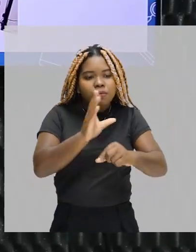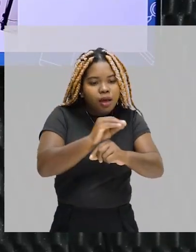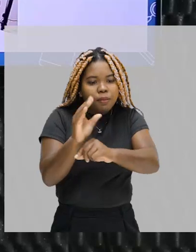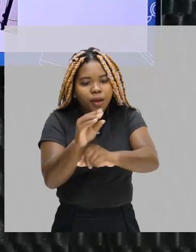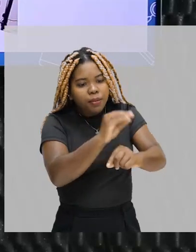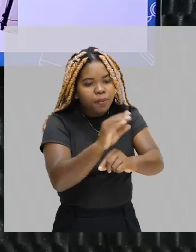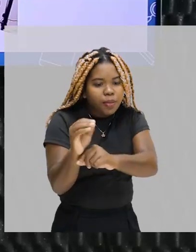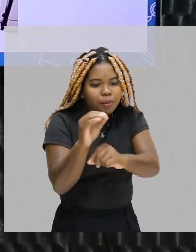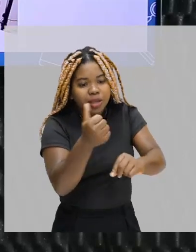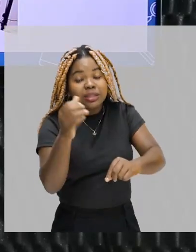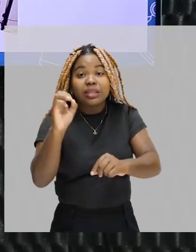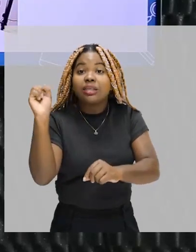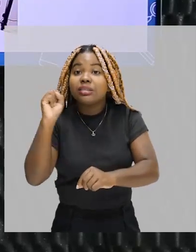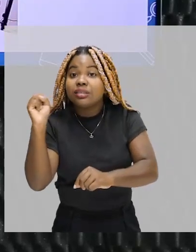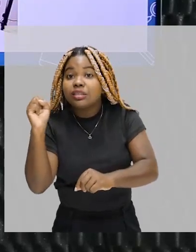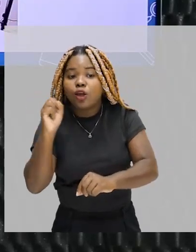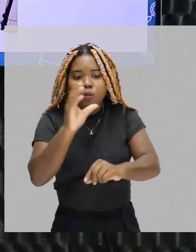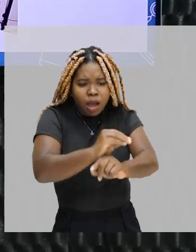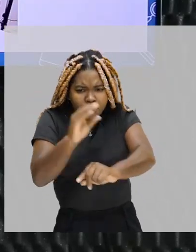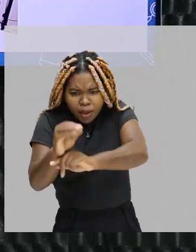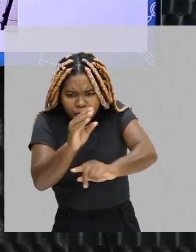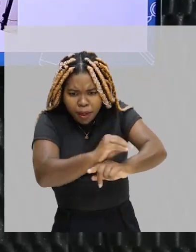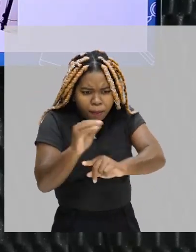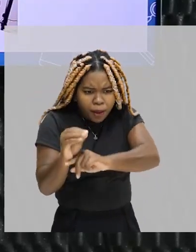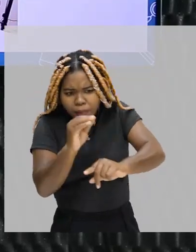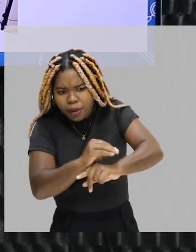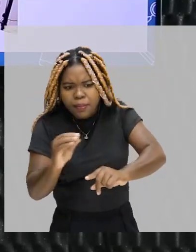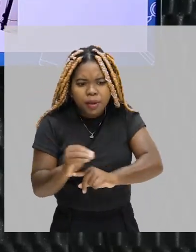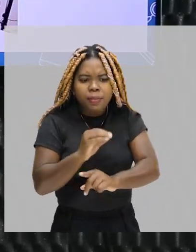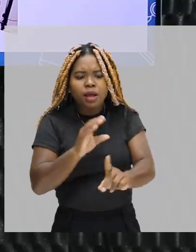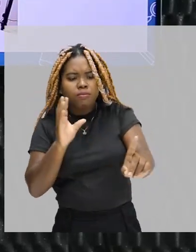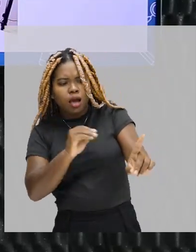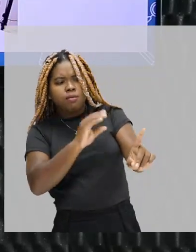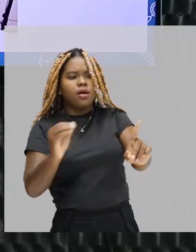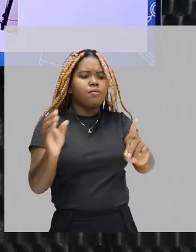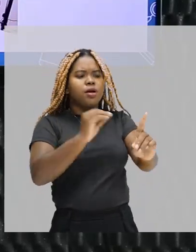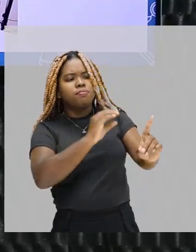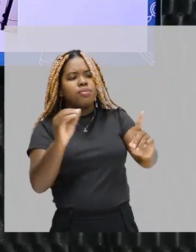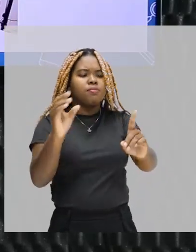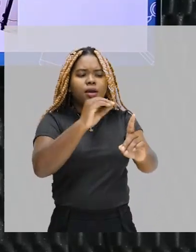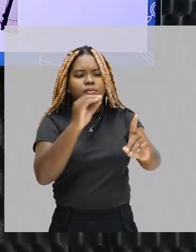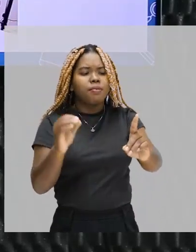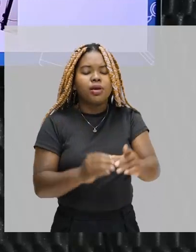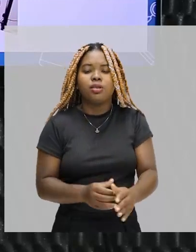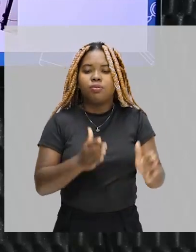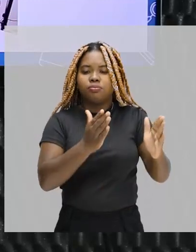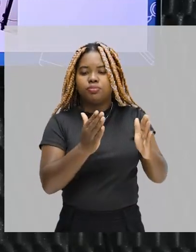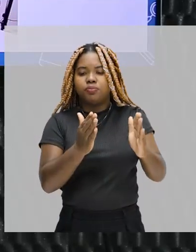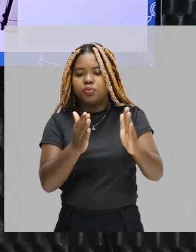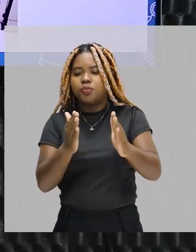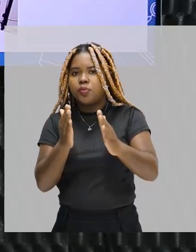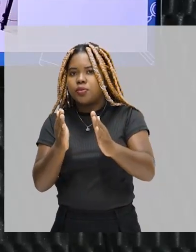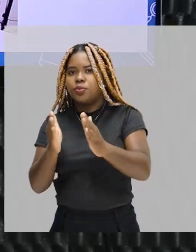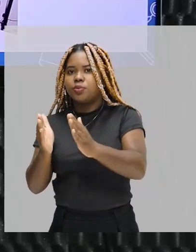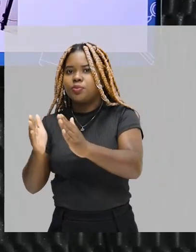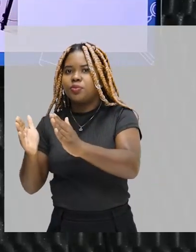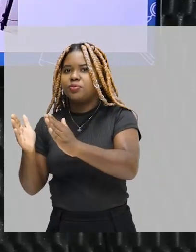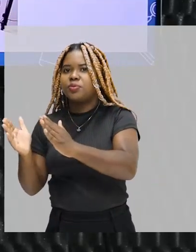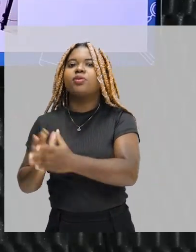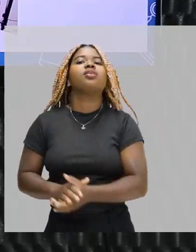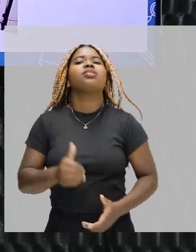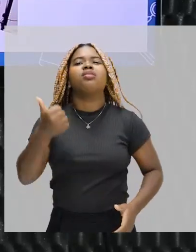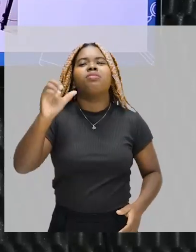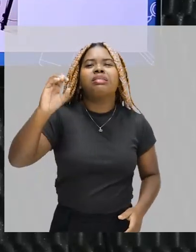fazer dez segundos de animação no stop motion, ou seja, fazer um objeto se mover, você leva em média umas cem fotografias.